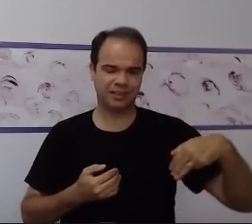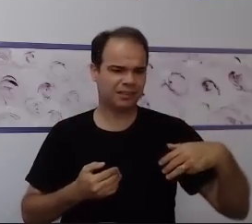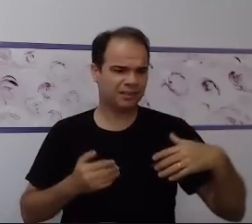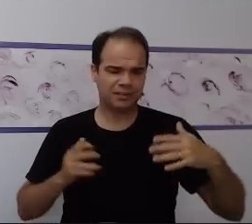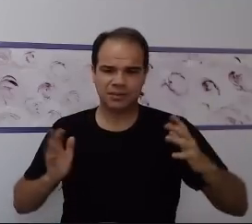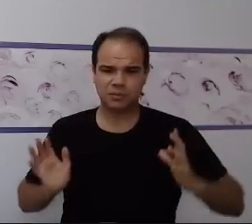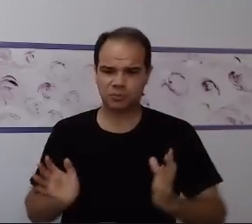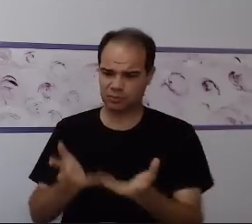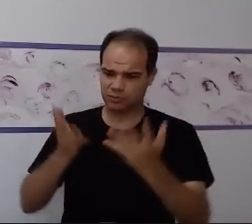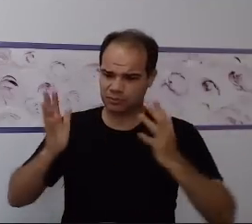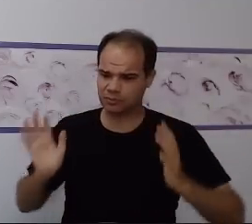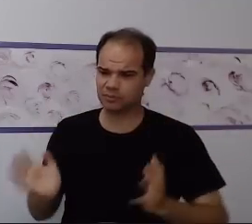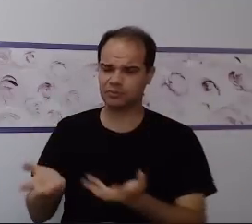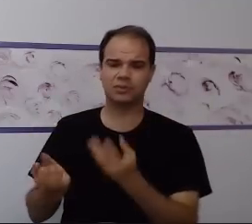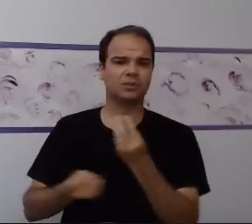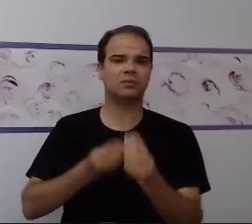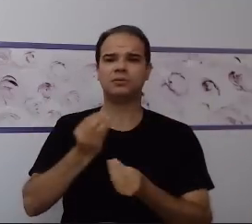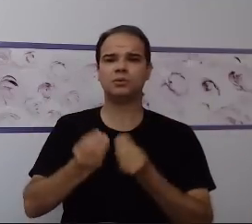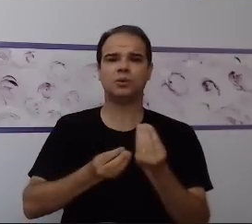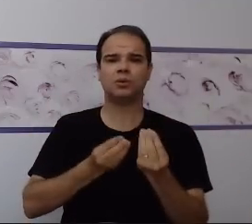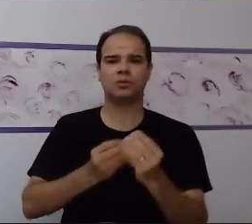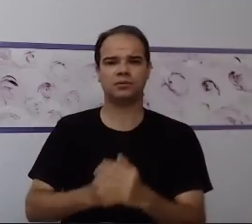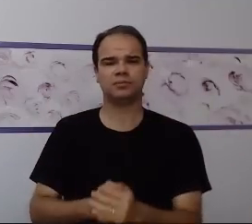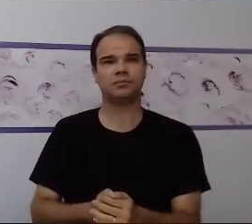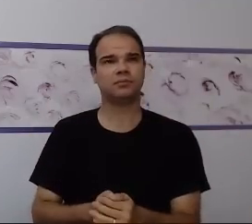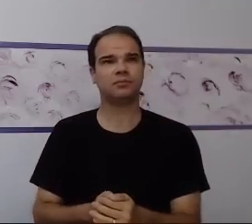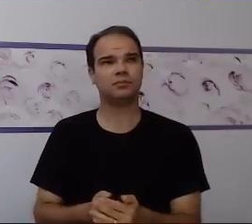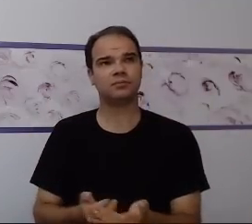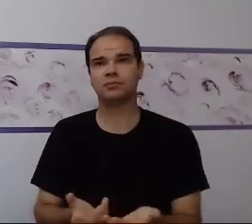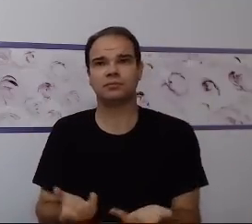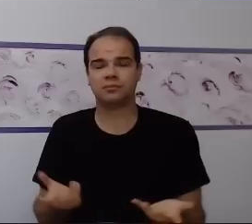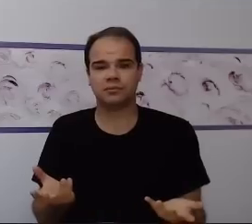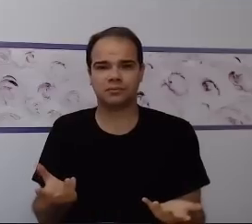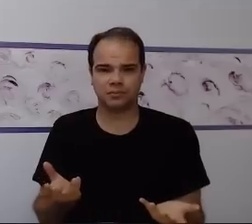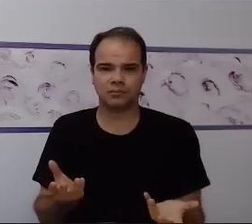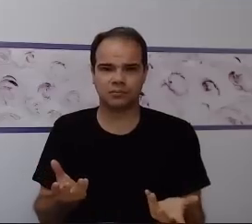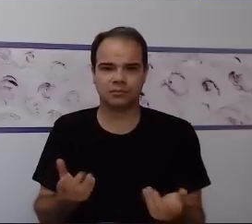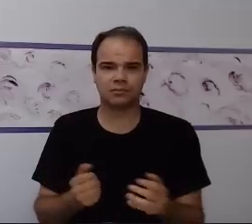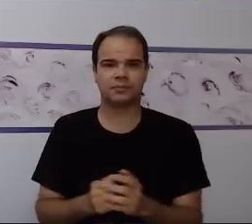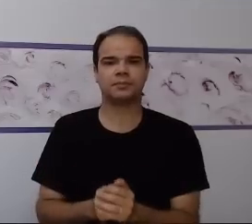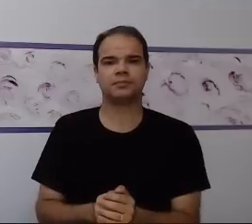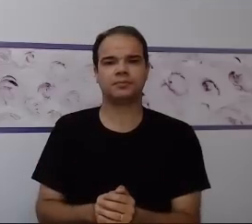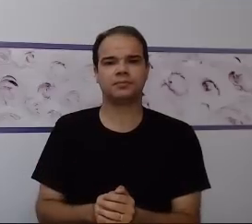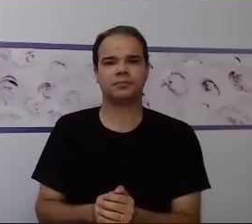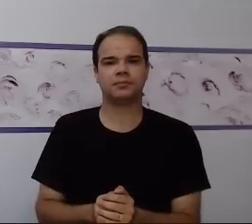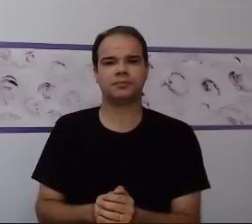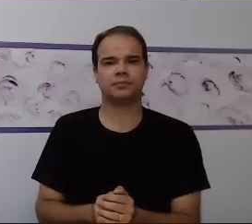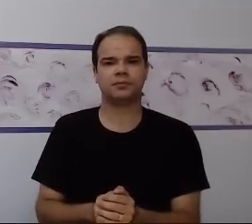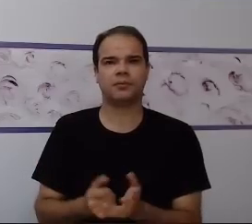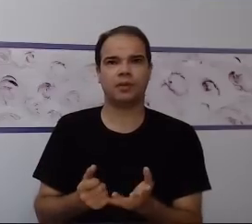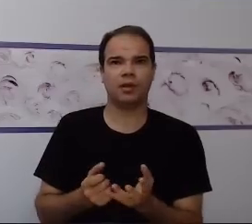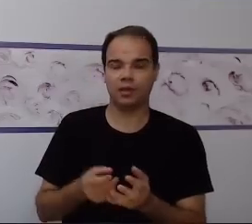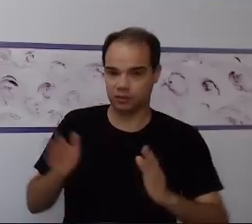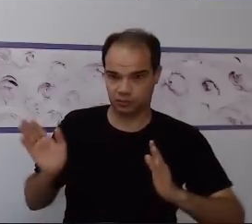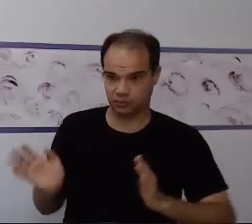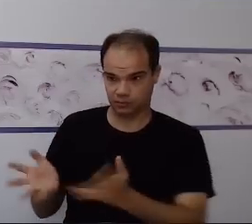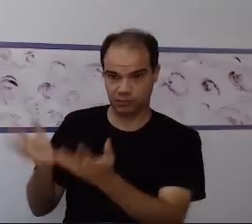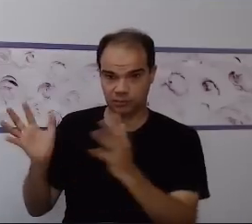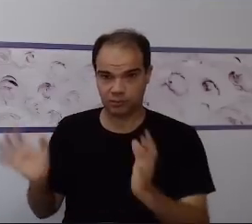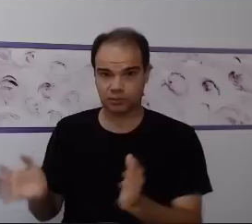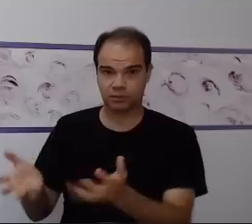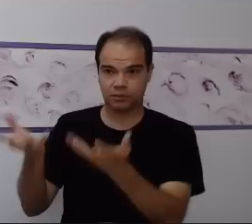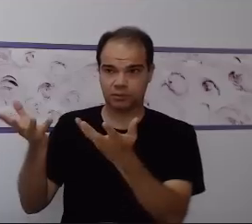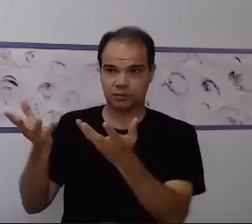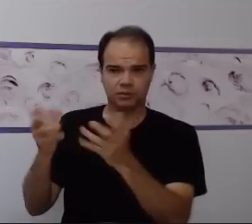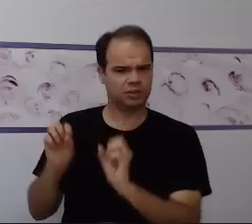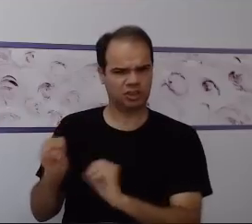motivá-lo? Motivação. Como que seria essa motivação no caso? Seria motivar ele a